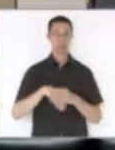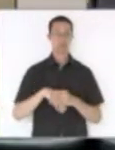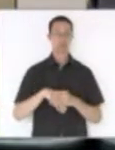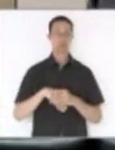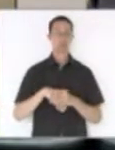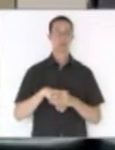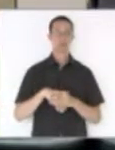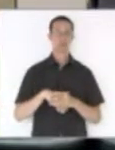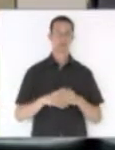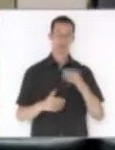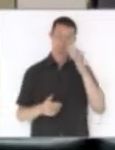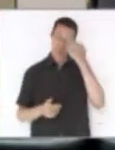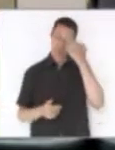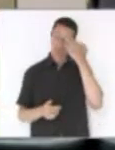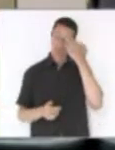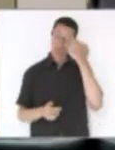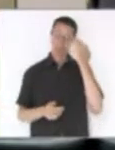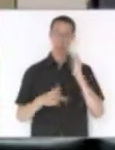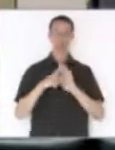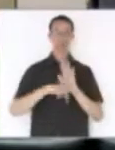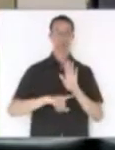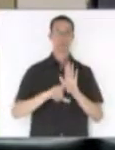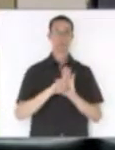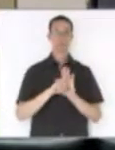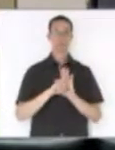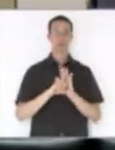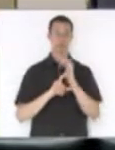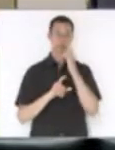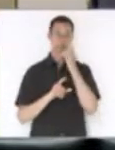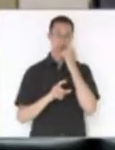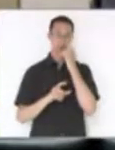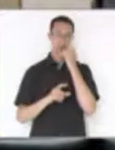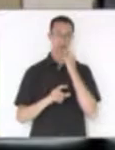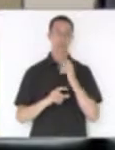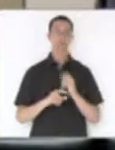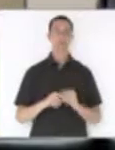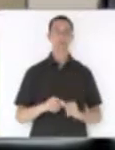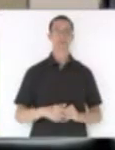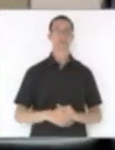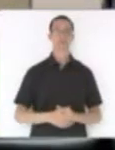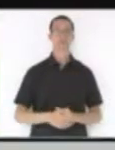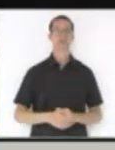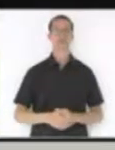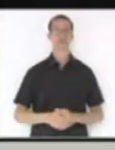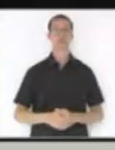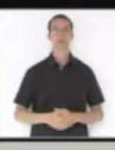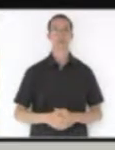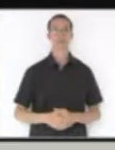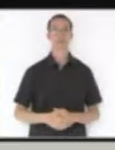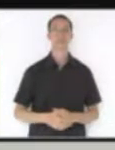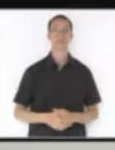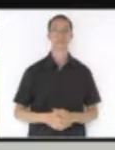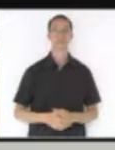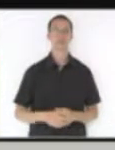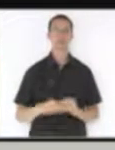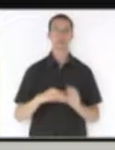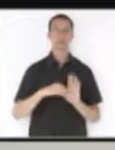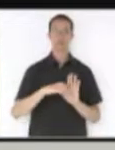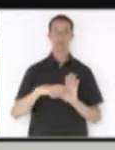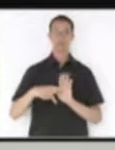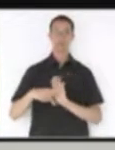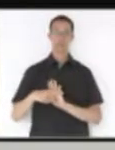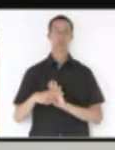em turno único ao projeto de conversão em lei da medida provisória